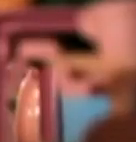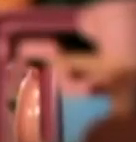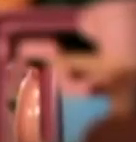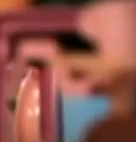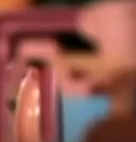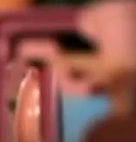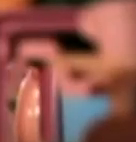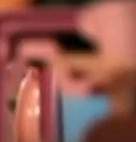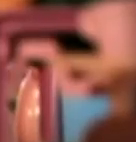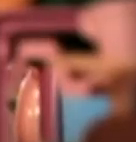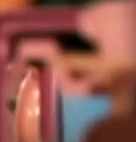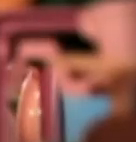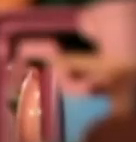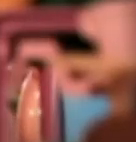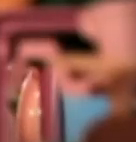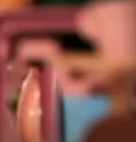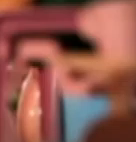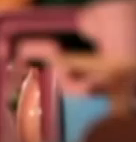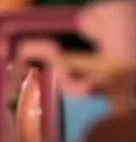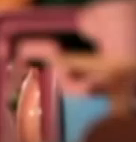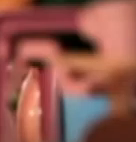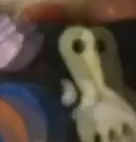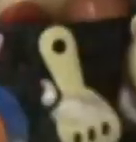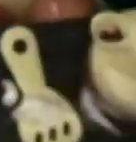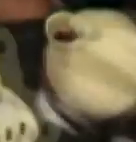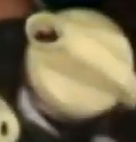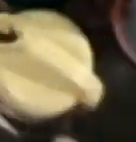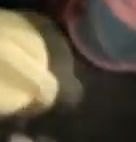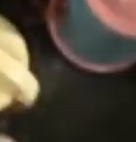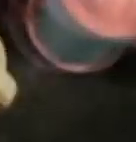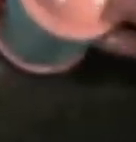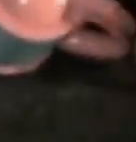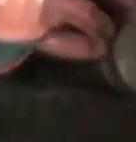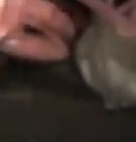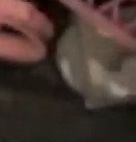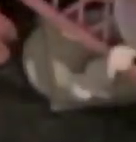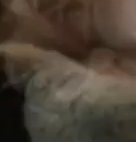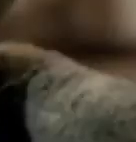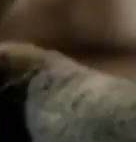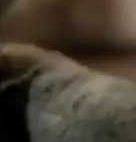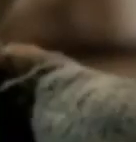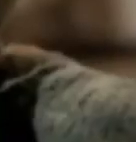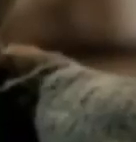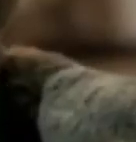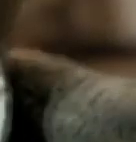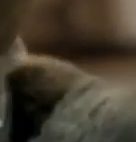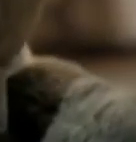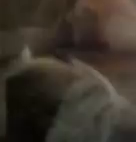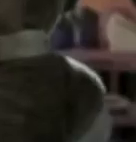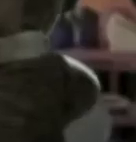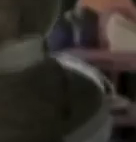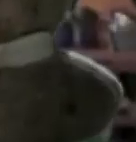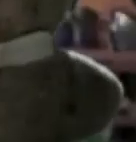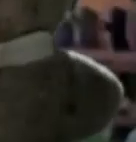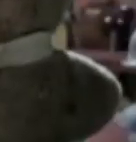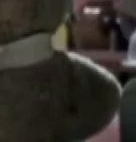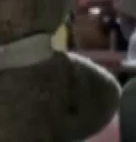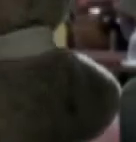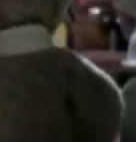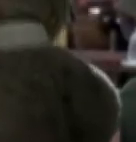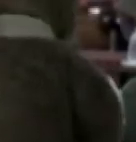plenas. É um fato. Crianças que trabalham têm menos oportunidades e acabam sendo condenadas a passar. A vida inteira